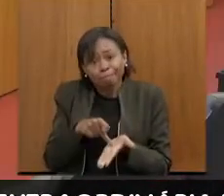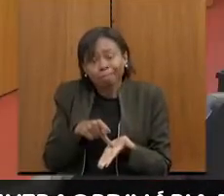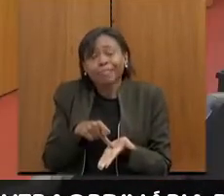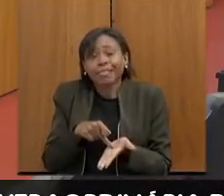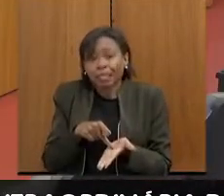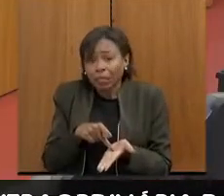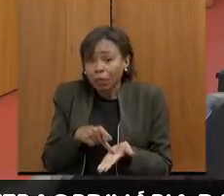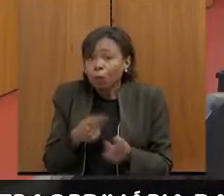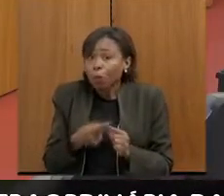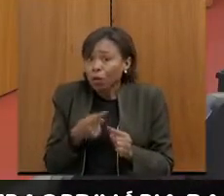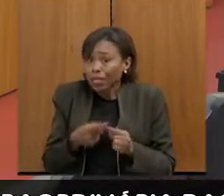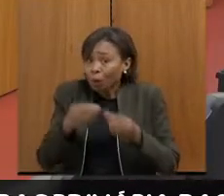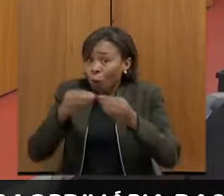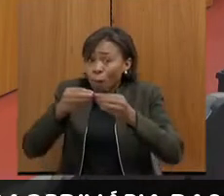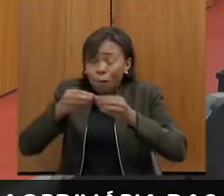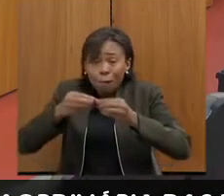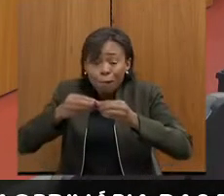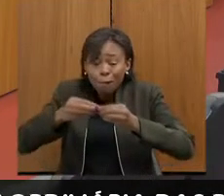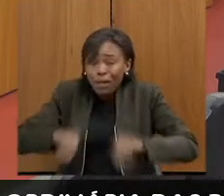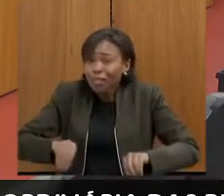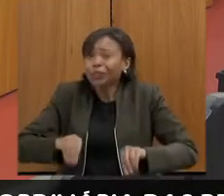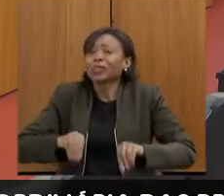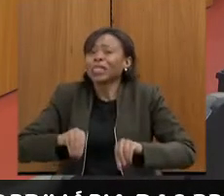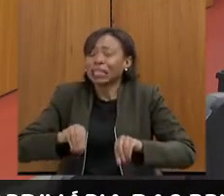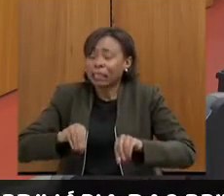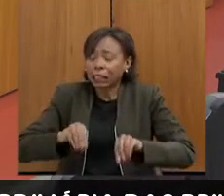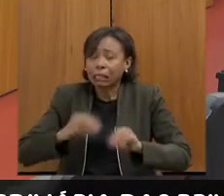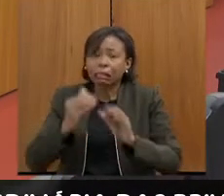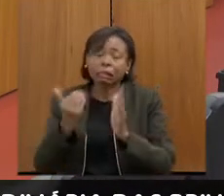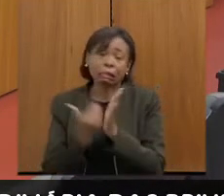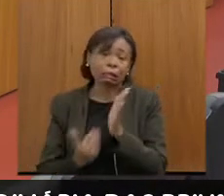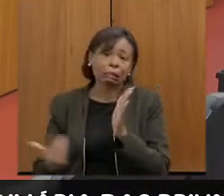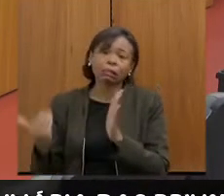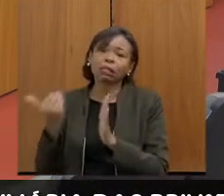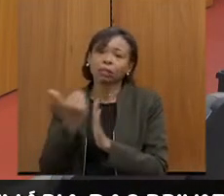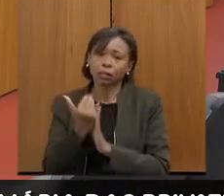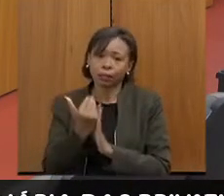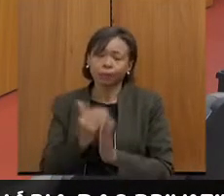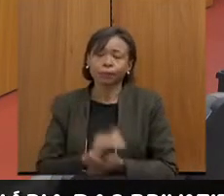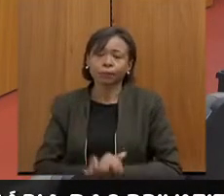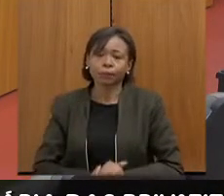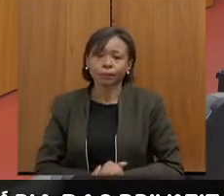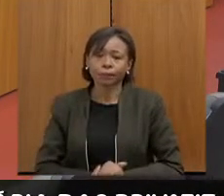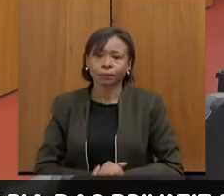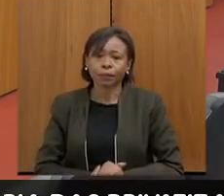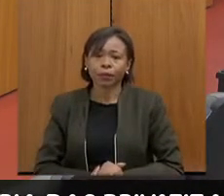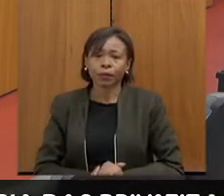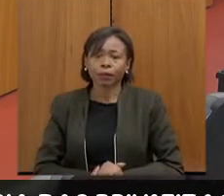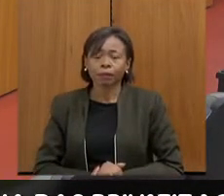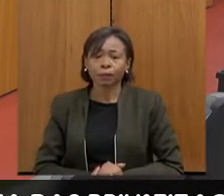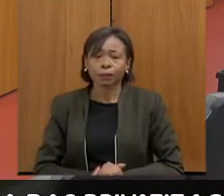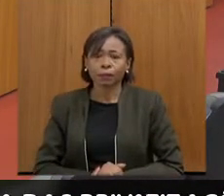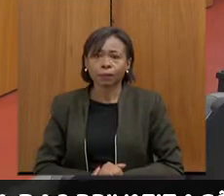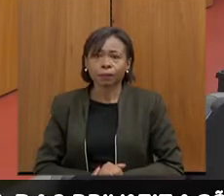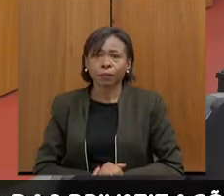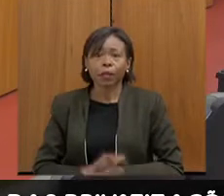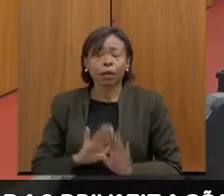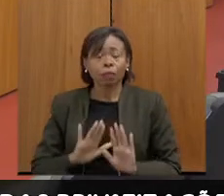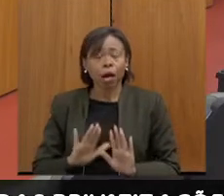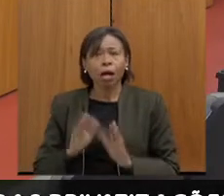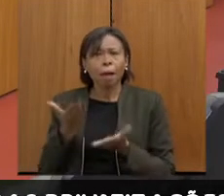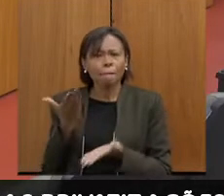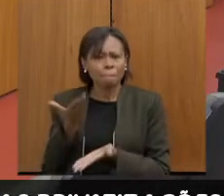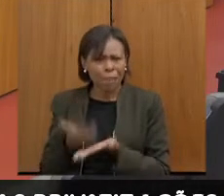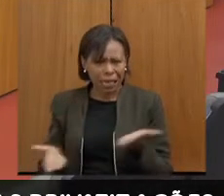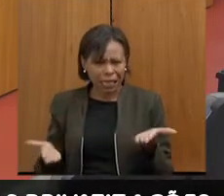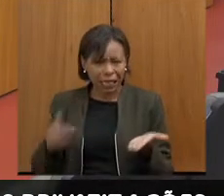impacto é extremamente relevante. Bom, isso aí, com relação ao questionamento, você falou, a perda, este